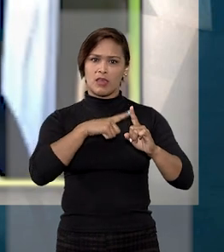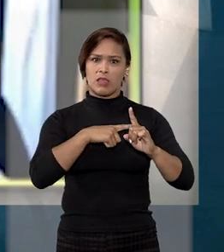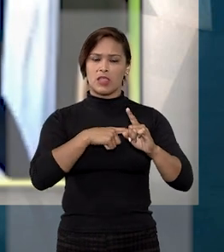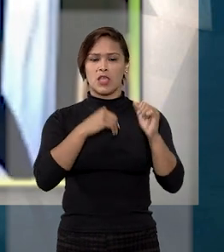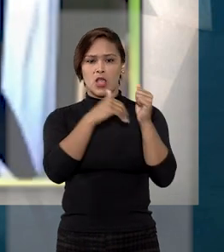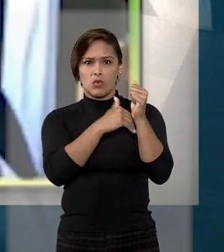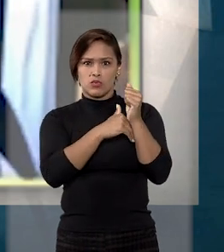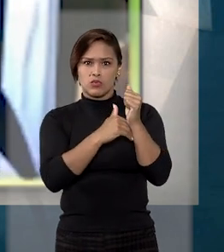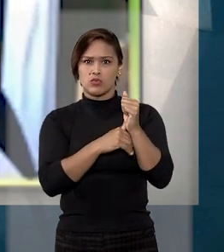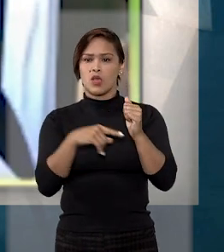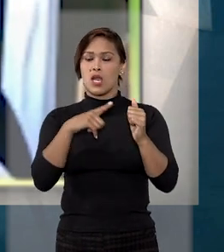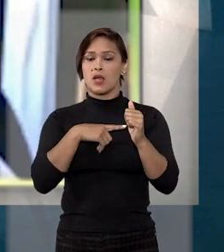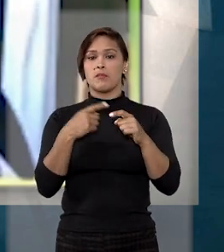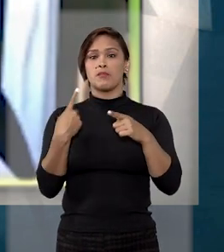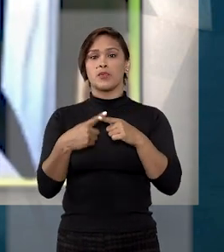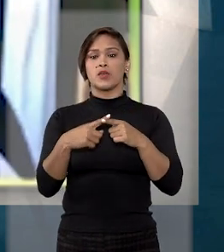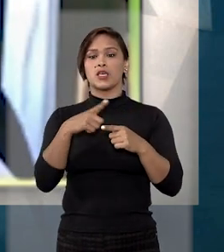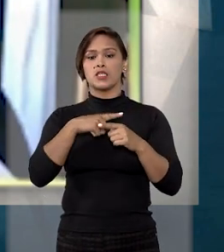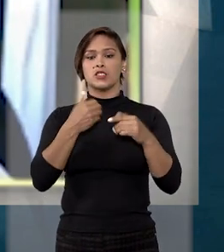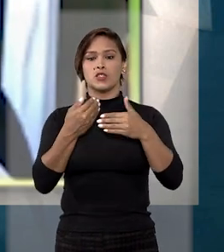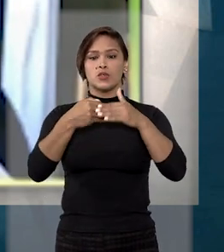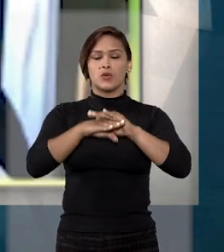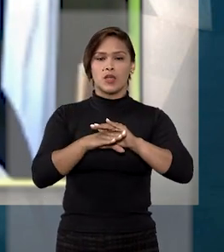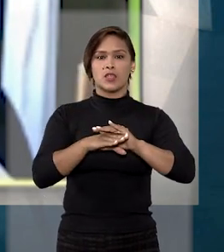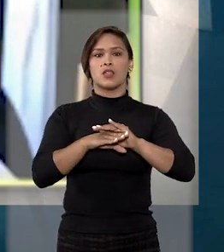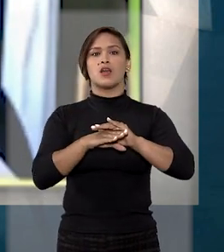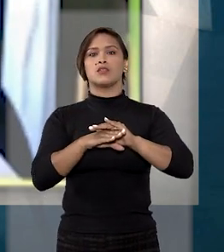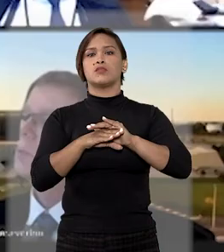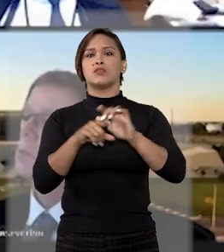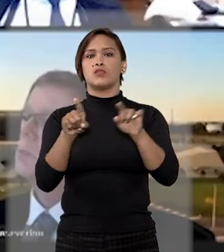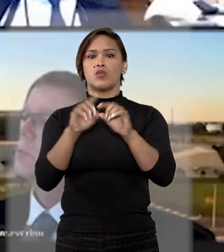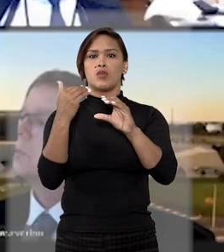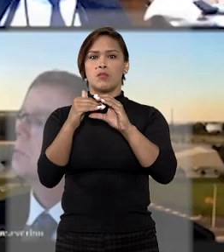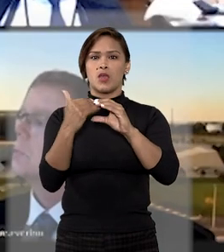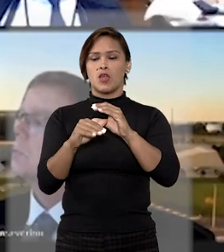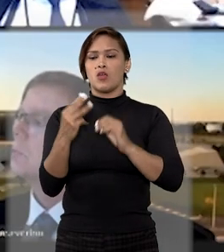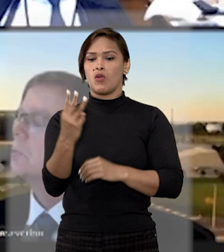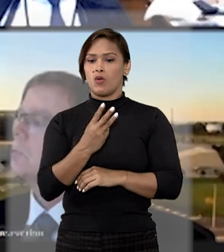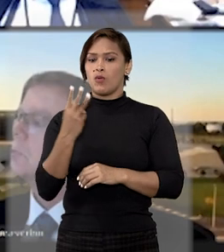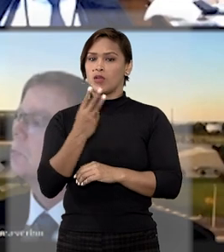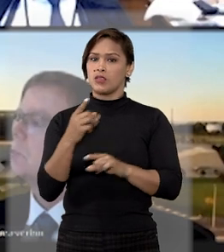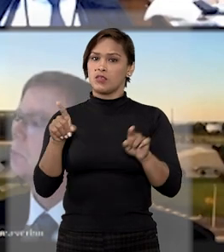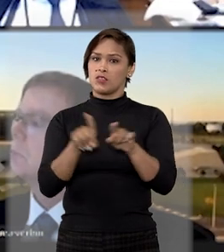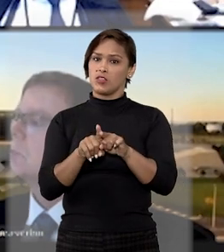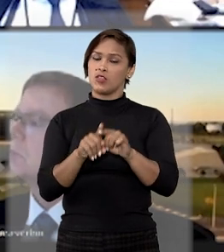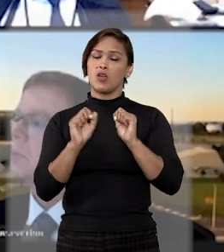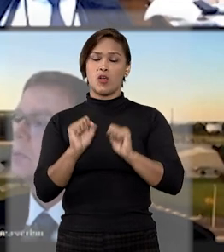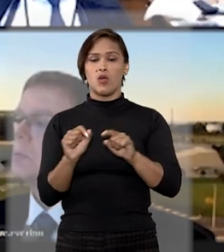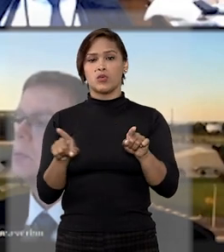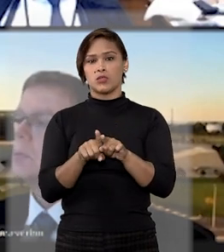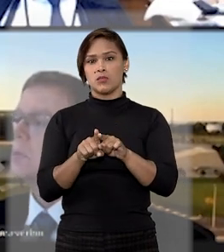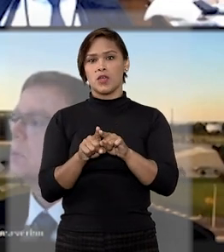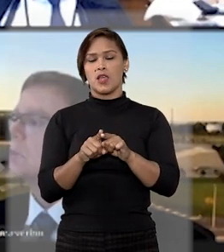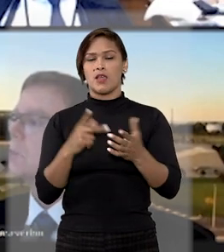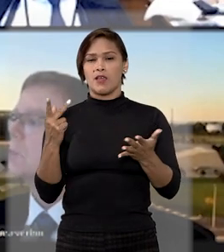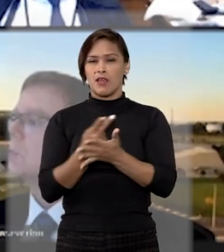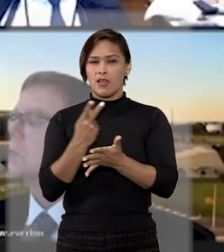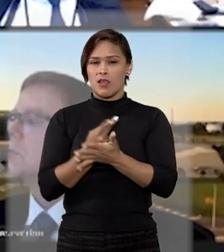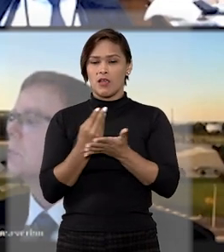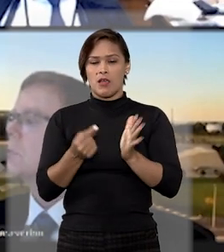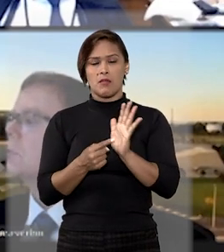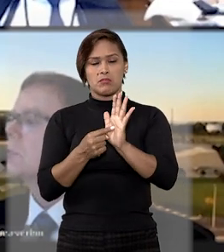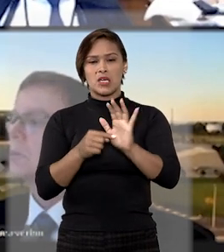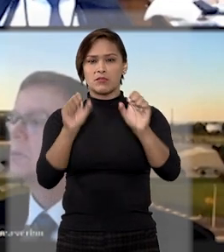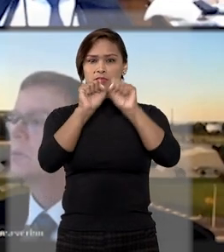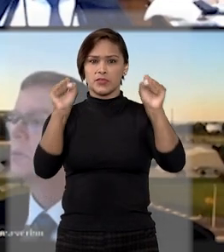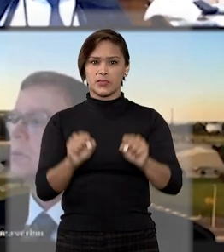obtido a senha do usuário porque ele a tinha armazenado no e-mail ou forneceu a terceiro ou até em razão de eventual falha